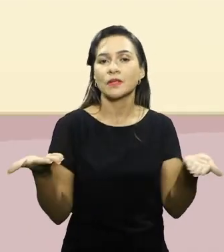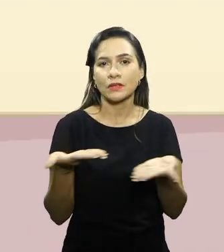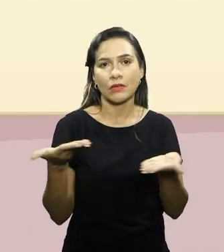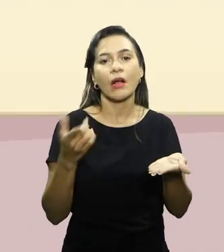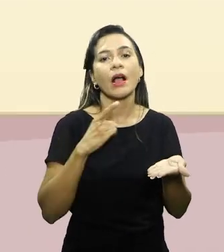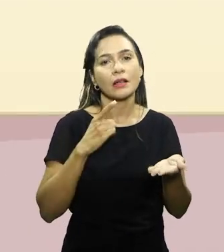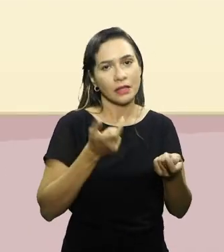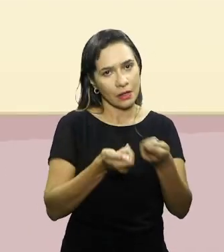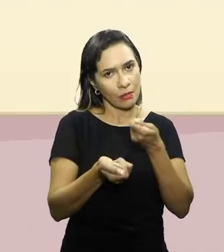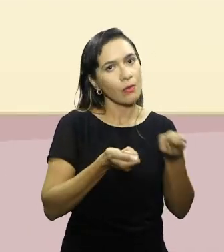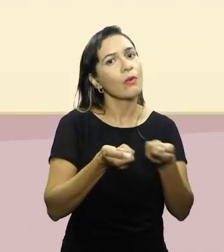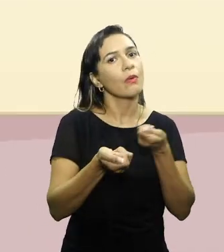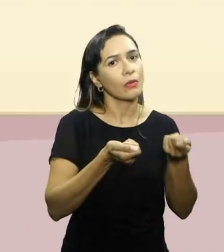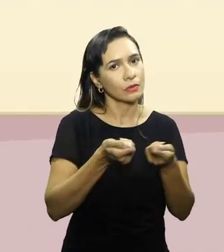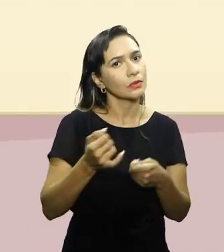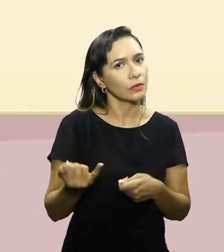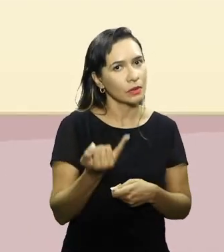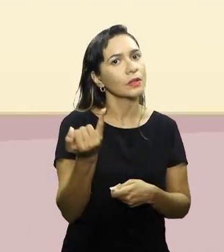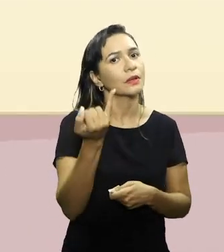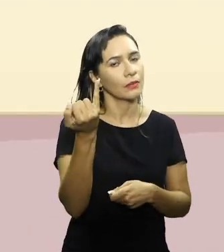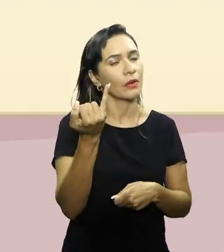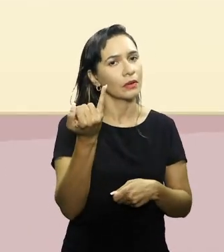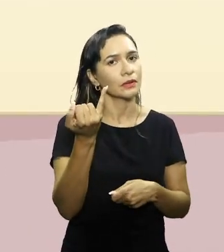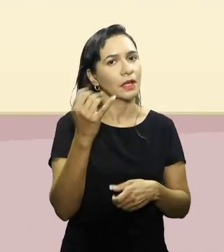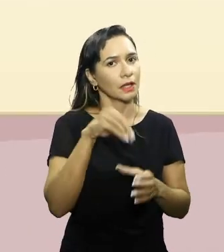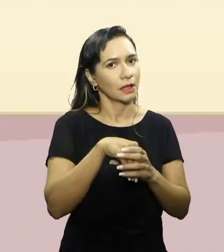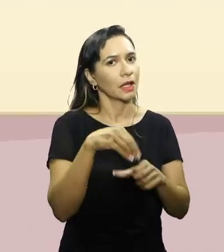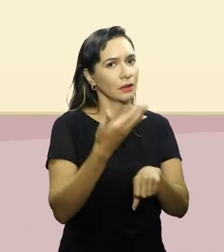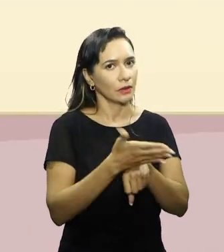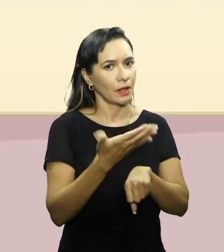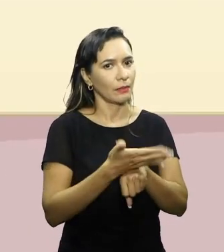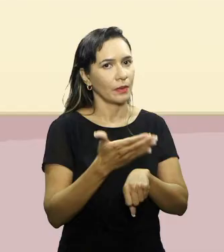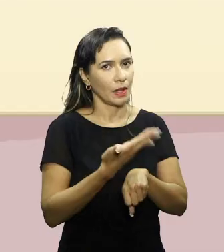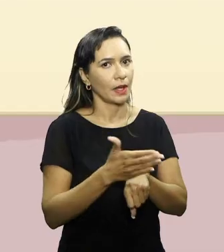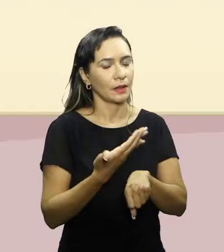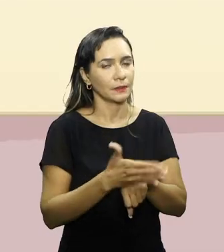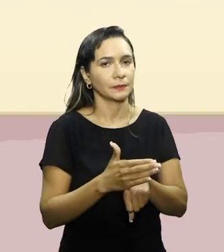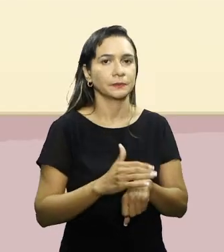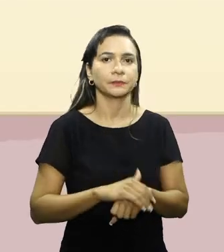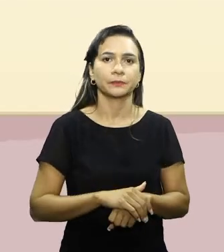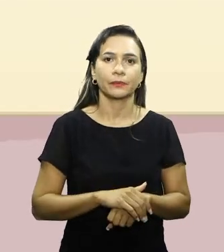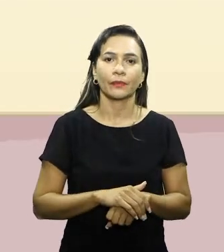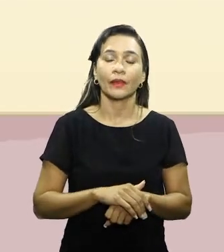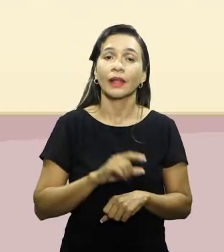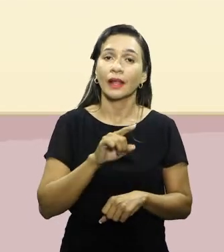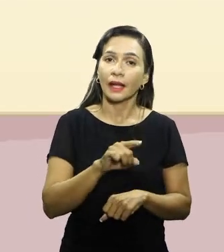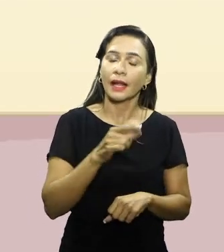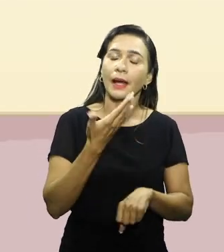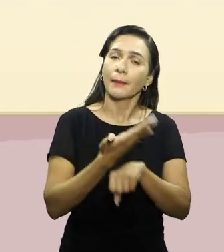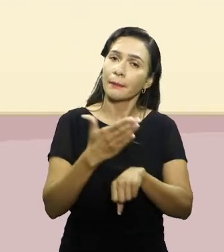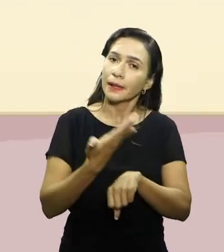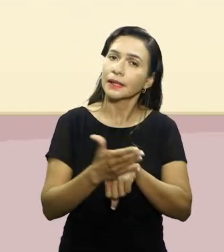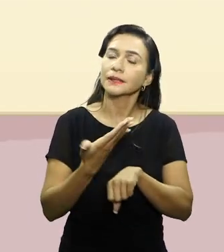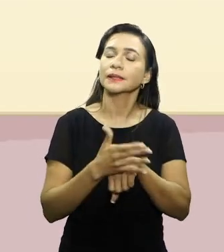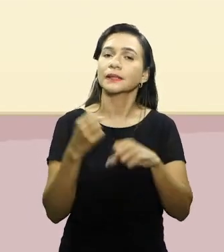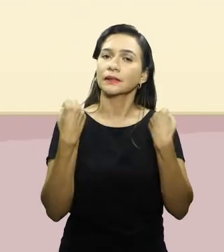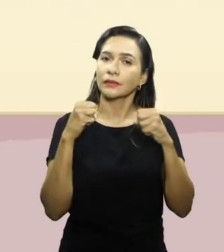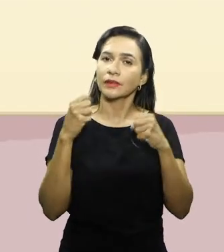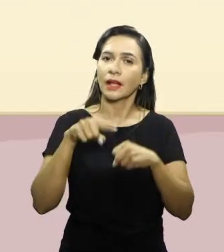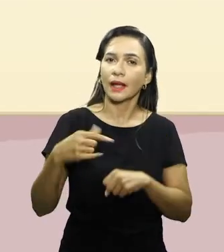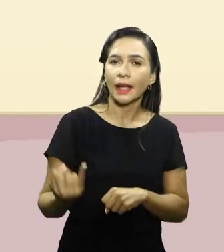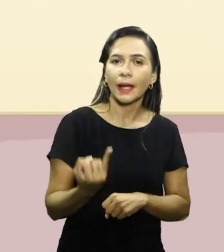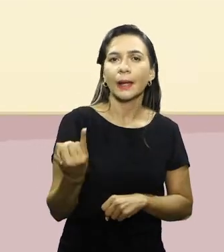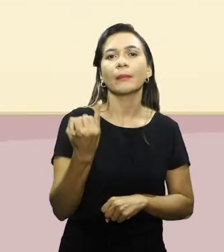faixa de controle importante durante exercício. Está praticando exercício físico, está praticando atividade física, é